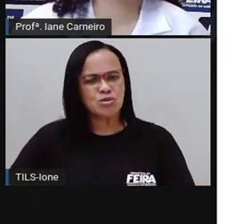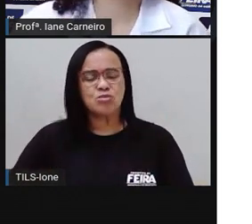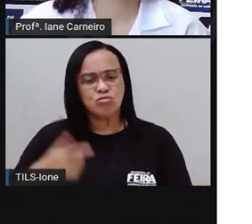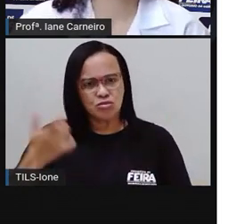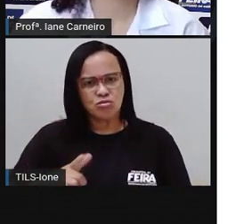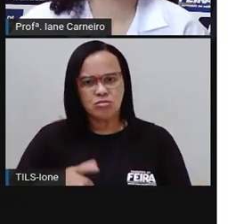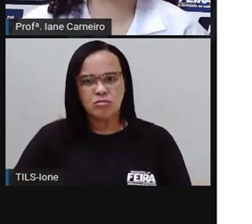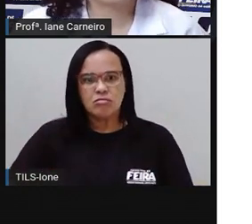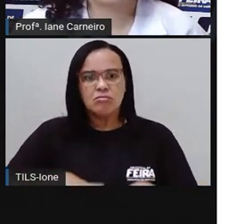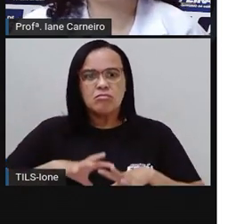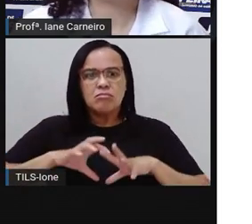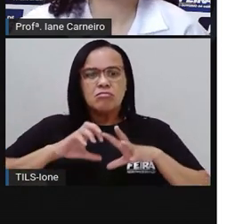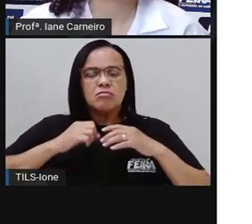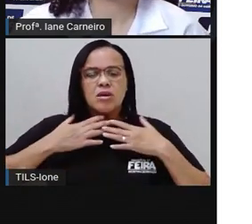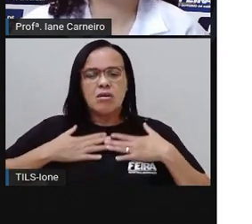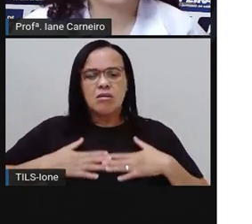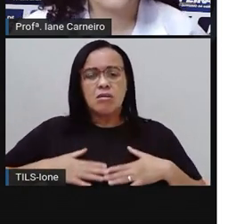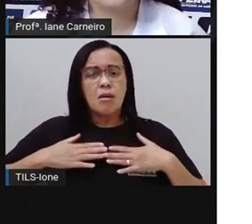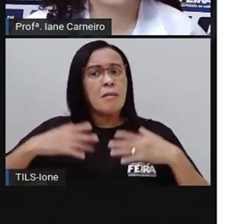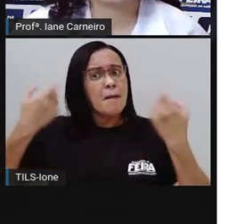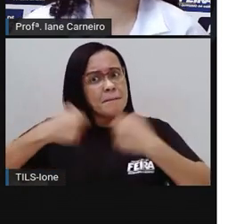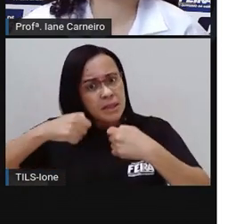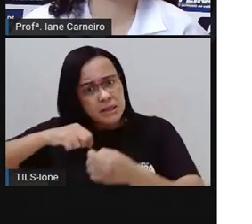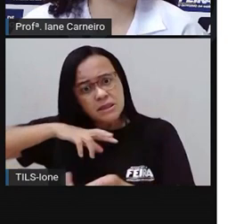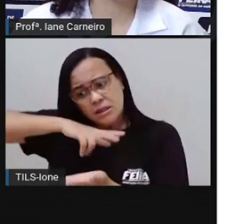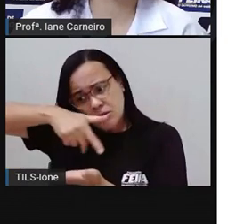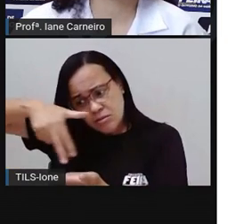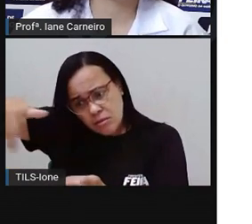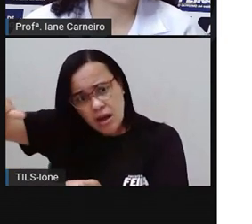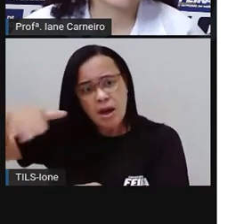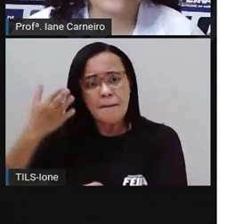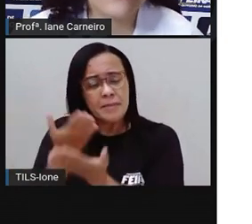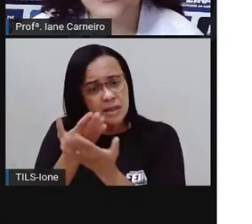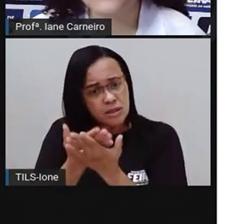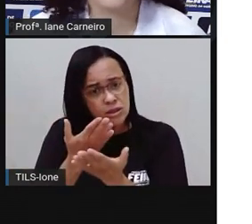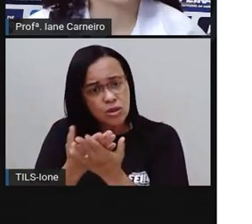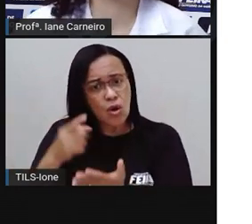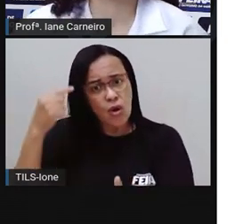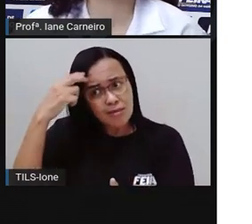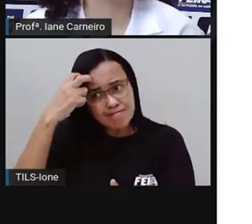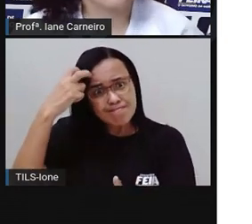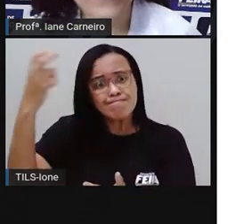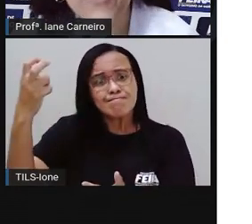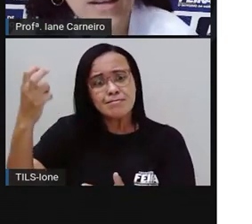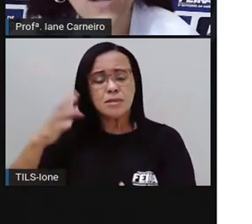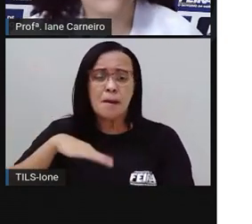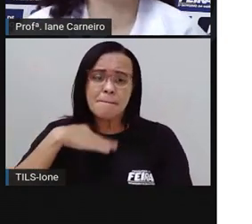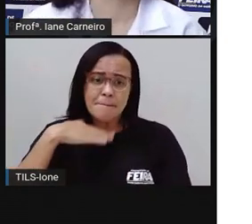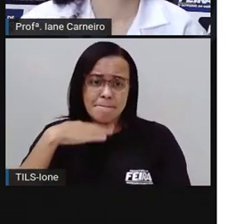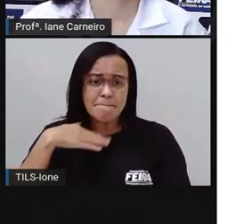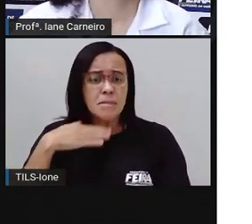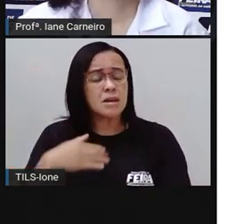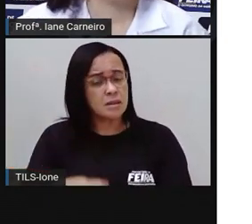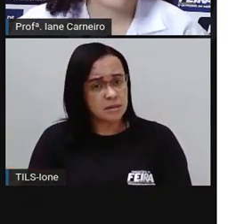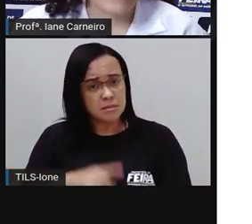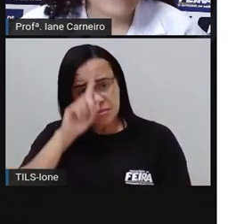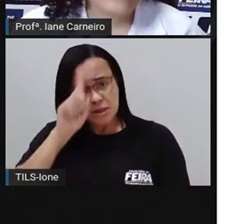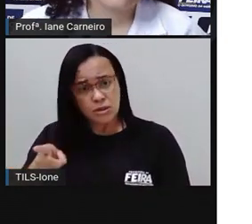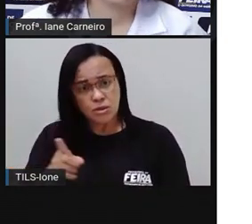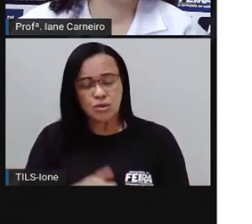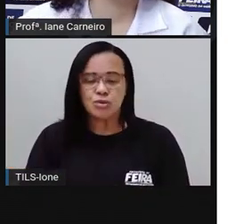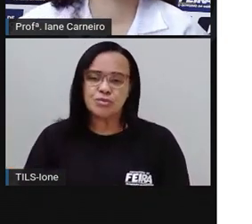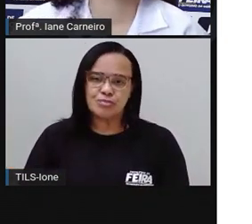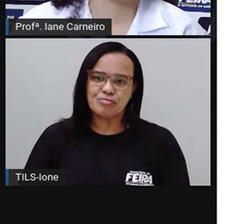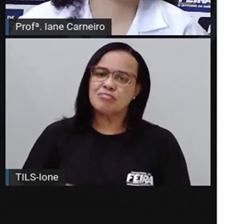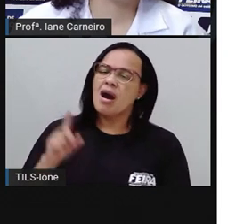Mas eu tenho que atravessar a ponte para ir escola para ficar inteligente, porque minha mãe mandou ele e falou. Ah,